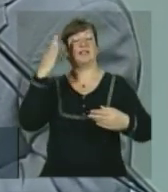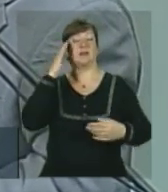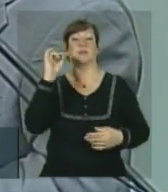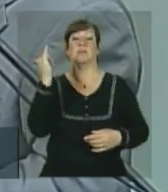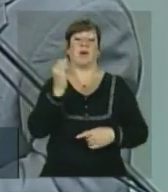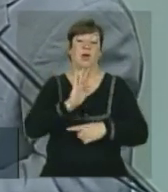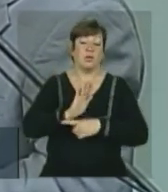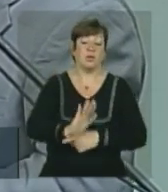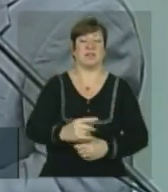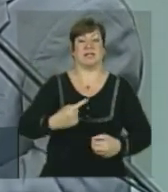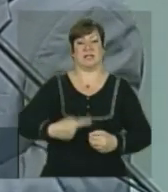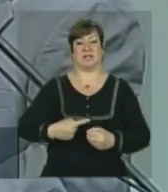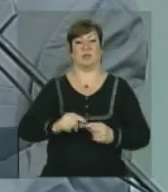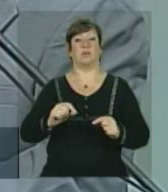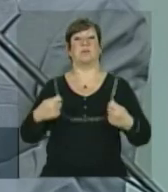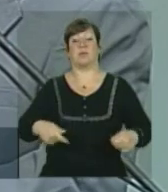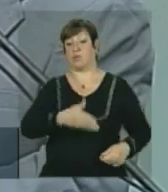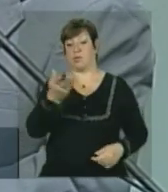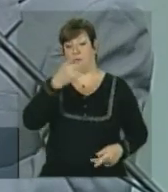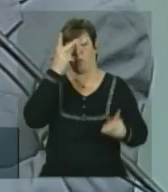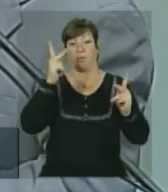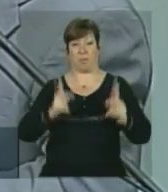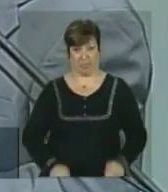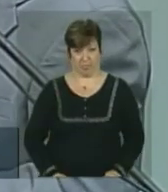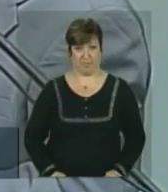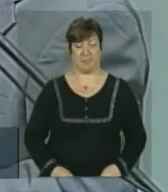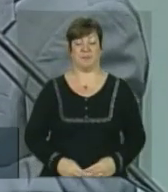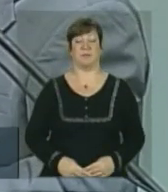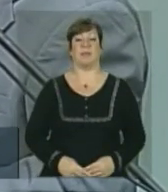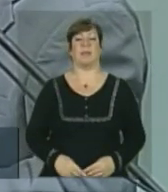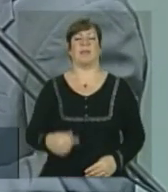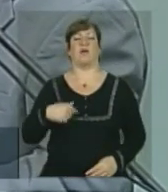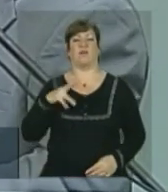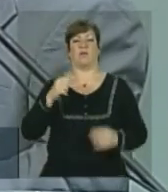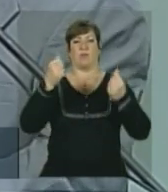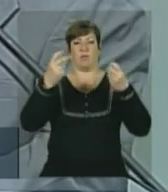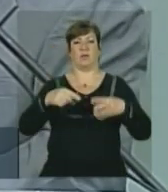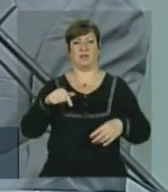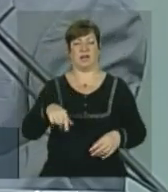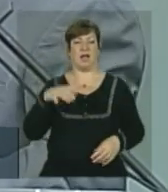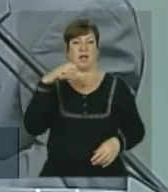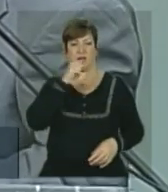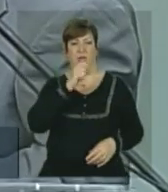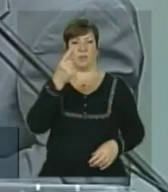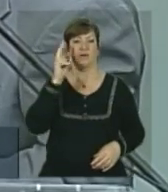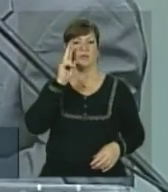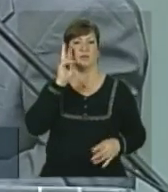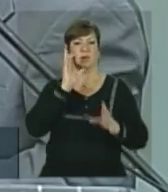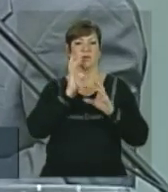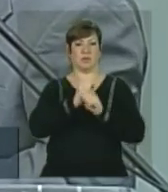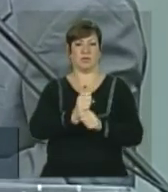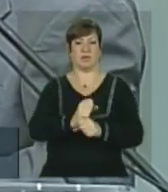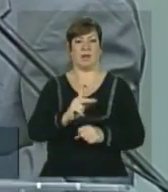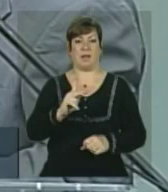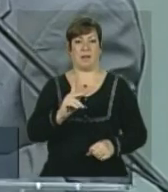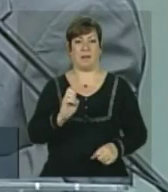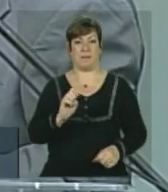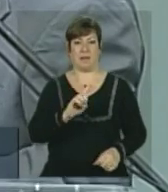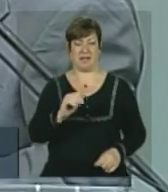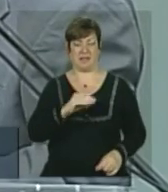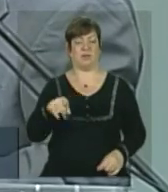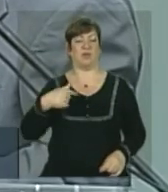cidade, porque ele sabe das necessidades do nosso município. Eu vou contar aqui rapidinho, presidente, uma história. O Pezão, na